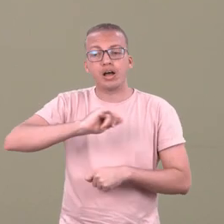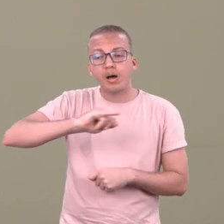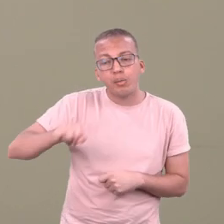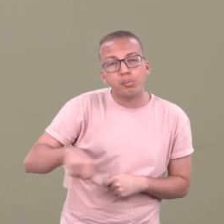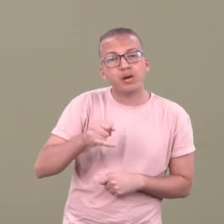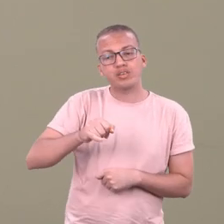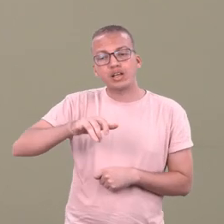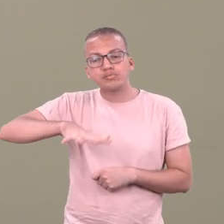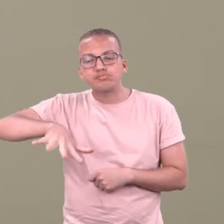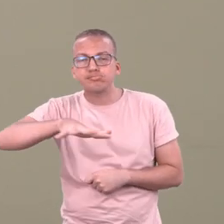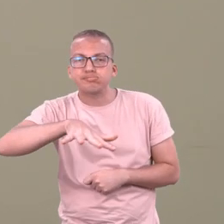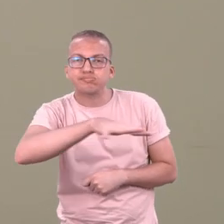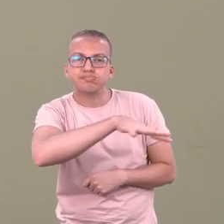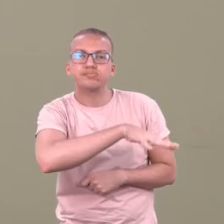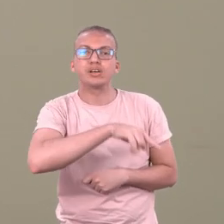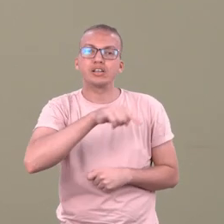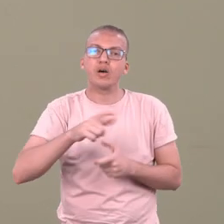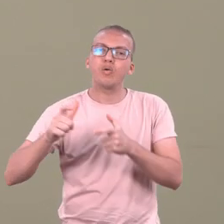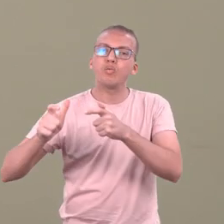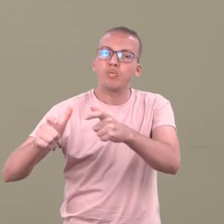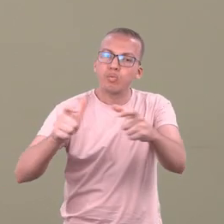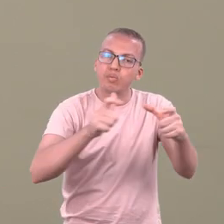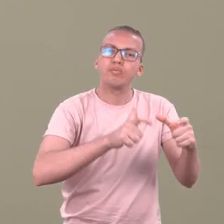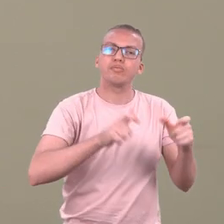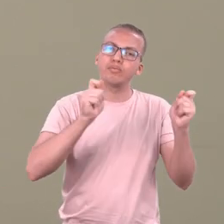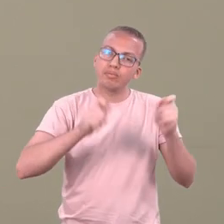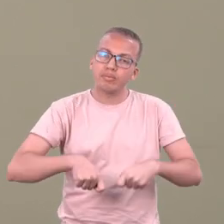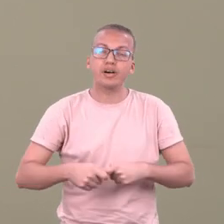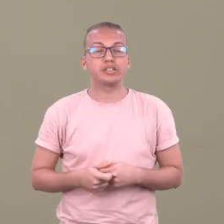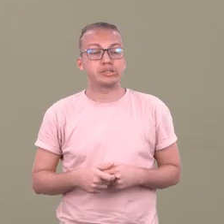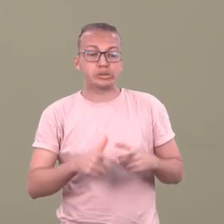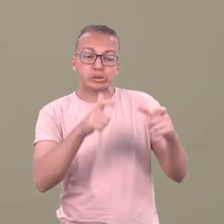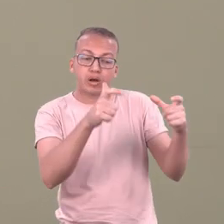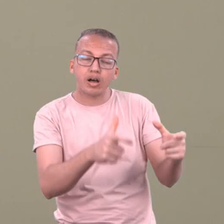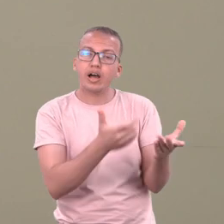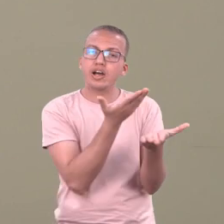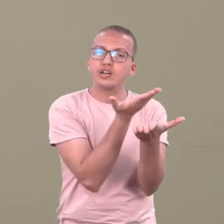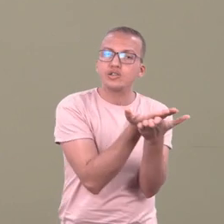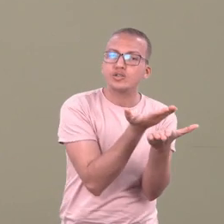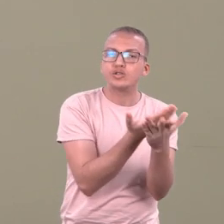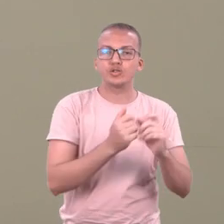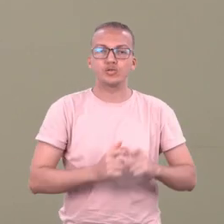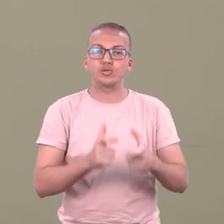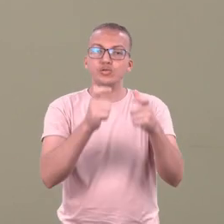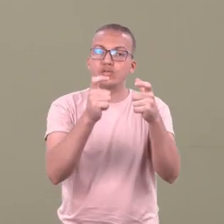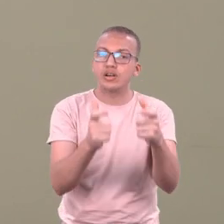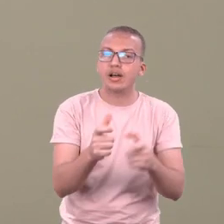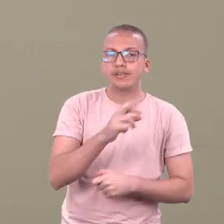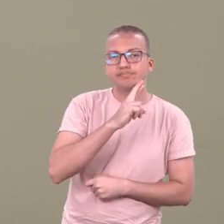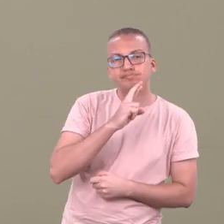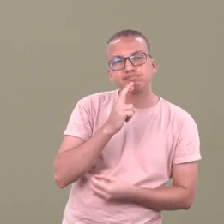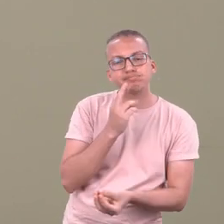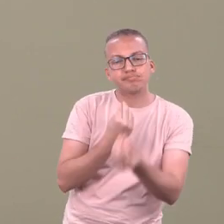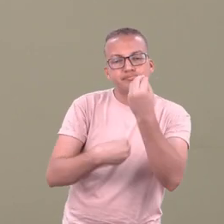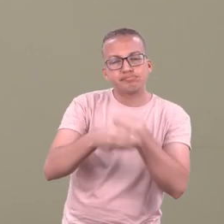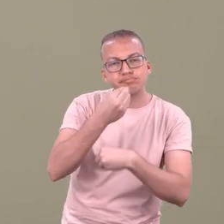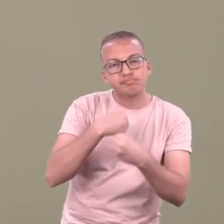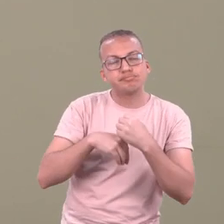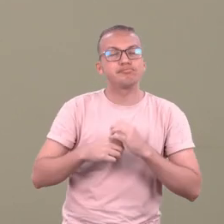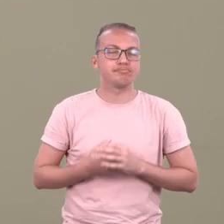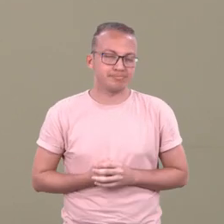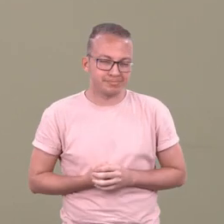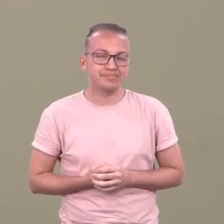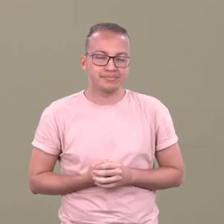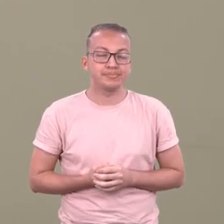desfrutar dos espaços acadêmicos, dos ambientes de estudos, dos restaurantes, dos refritórios da